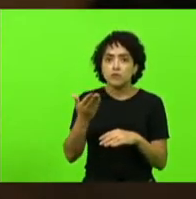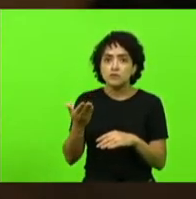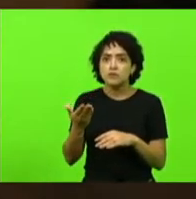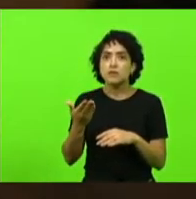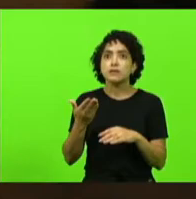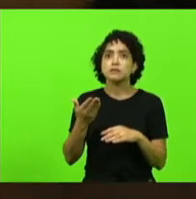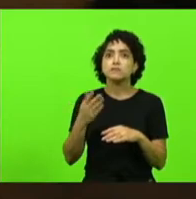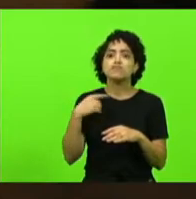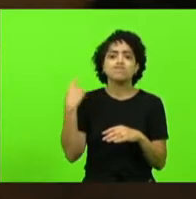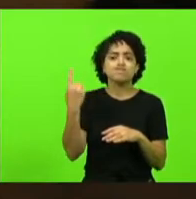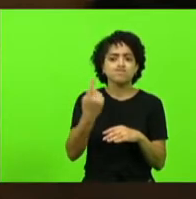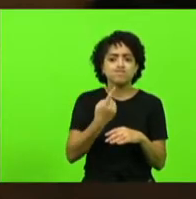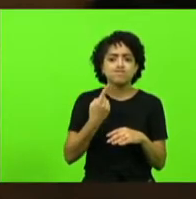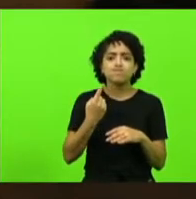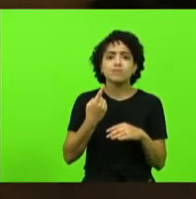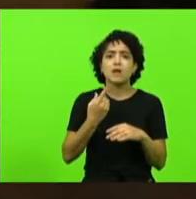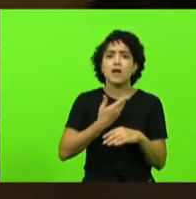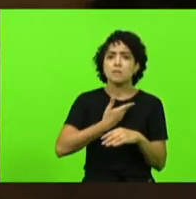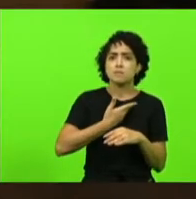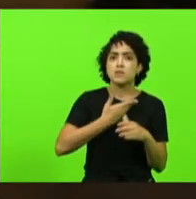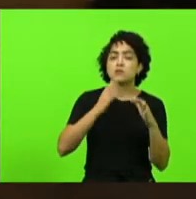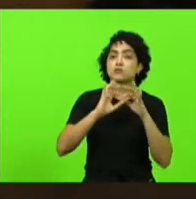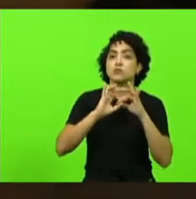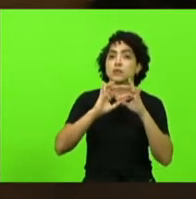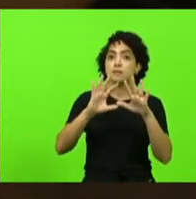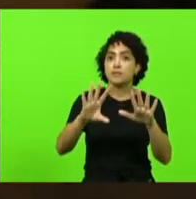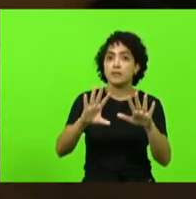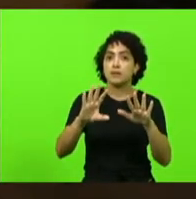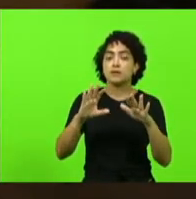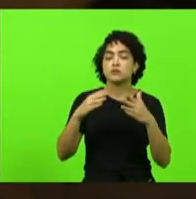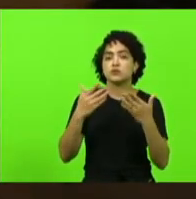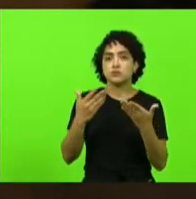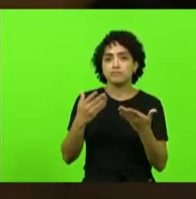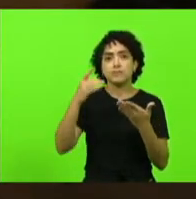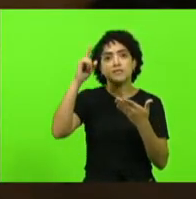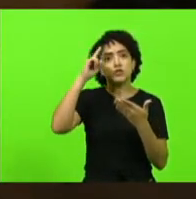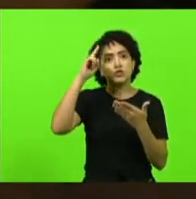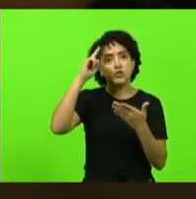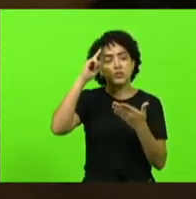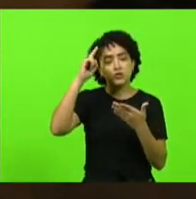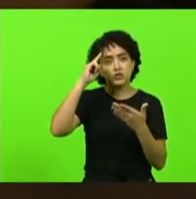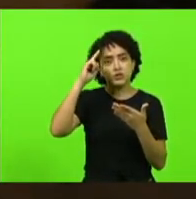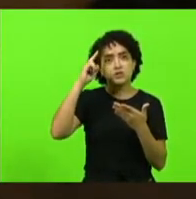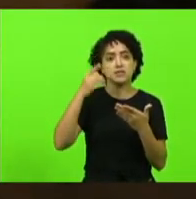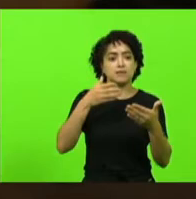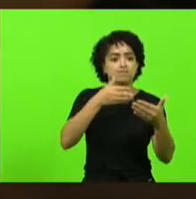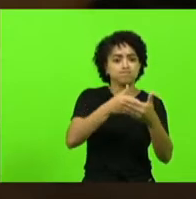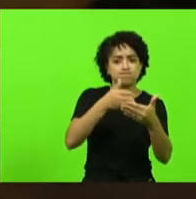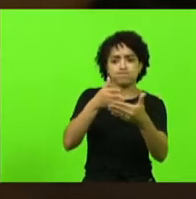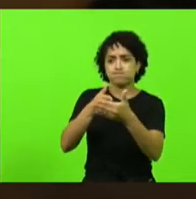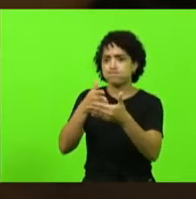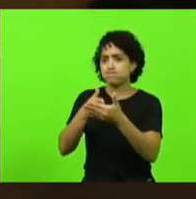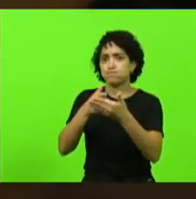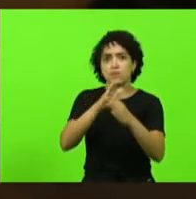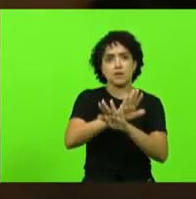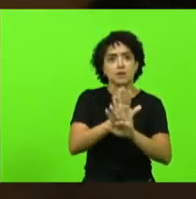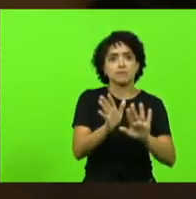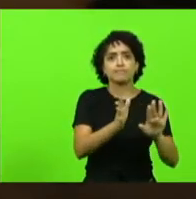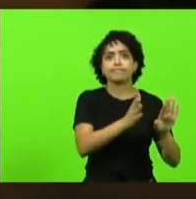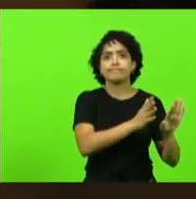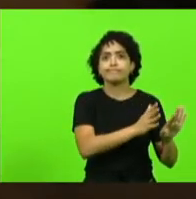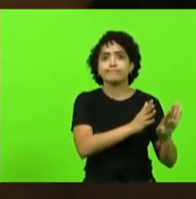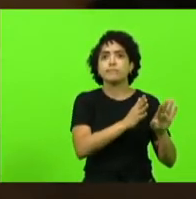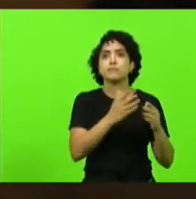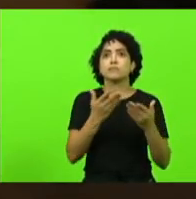mais amigos da liberdade para que nós consigamos dia a dia barrar o avanço daqueles que querem